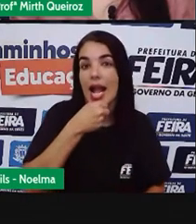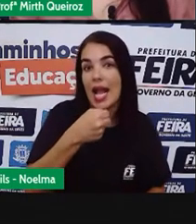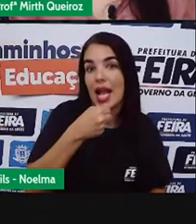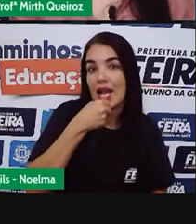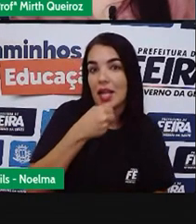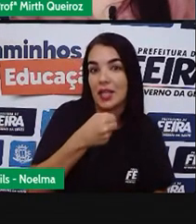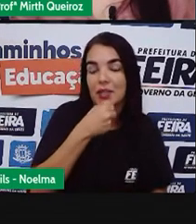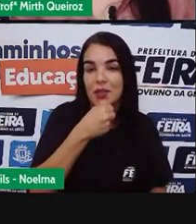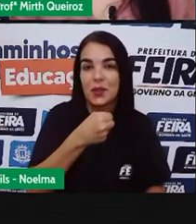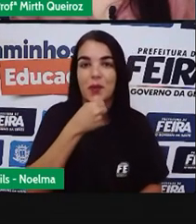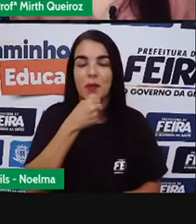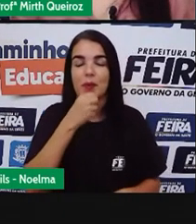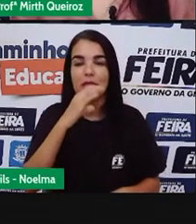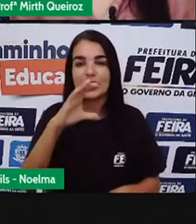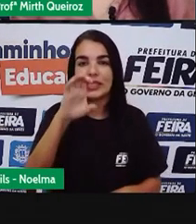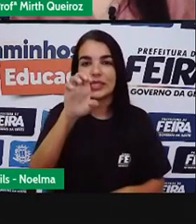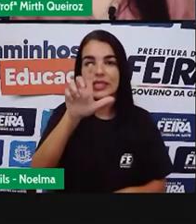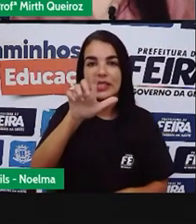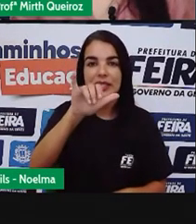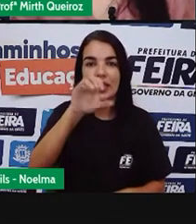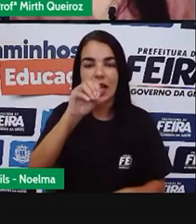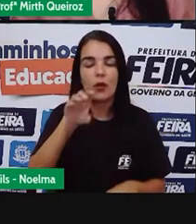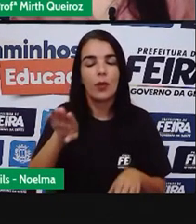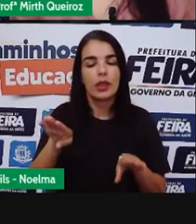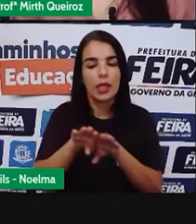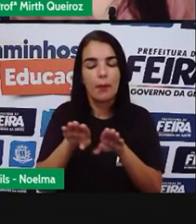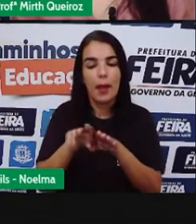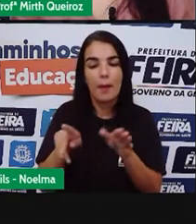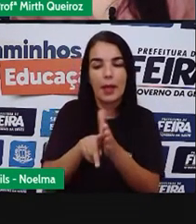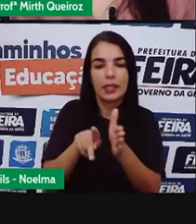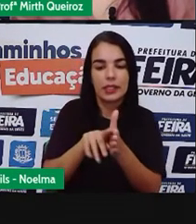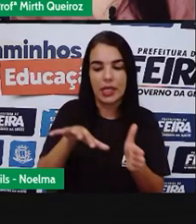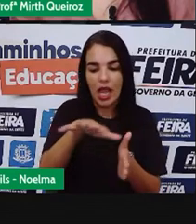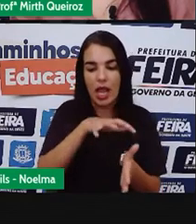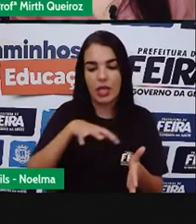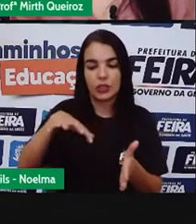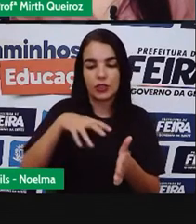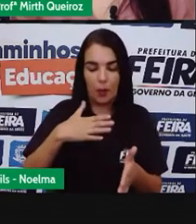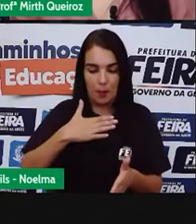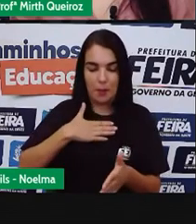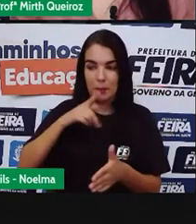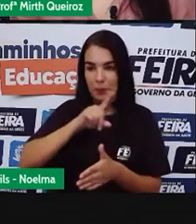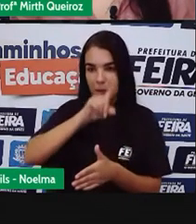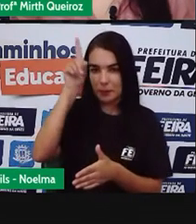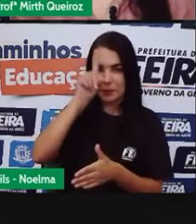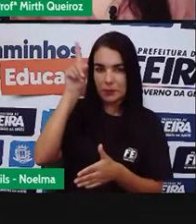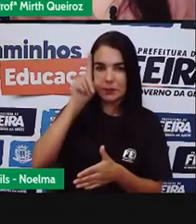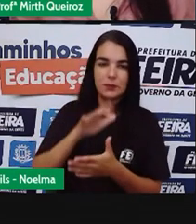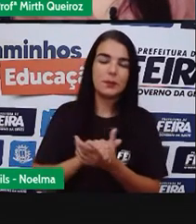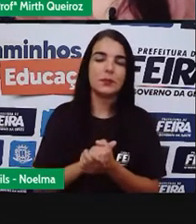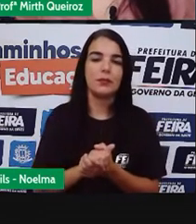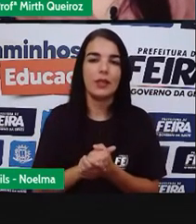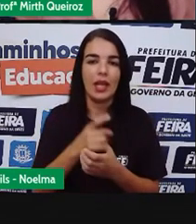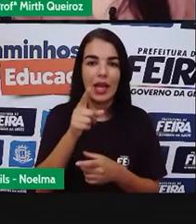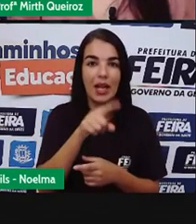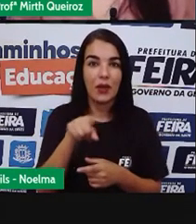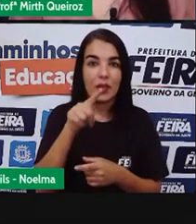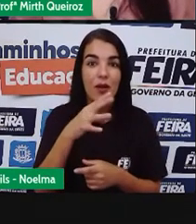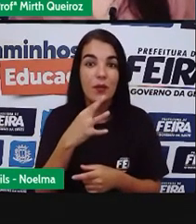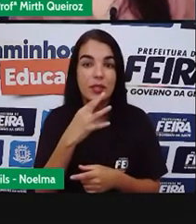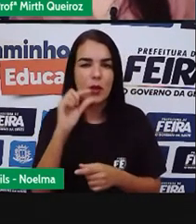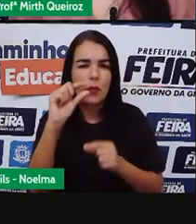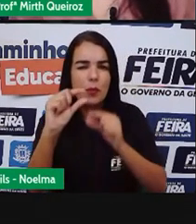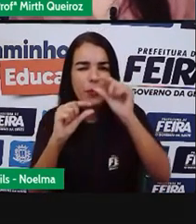E também Ele pertence lá A nossa região Ele nasceu lá E aí vocês vão conhecer Um pouquinho